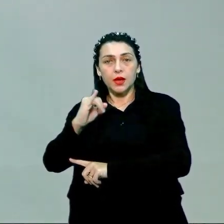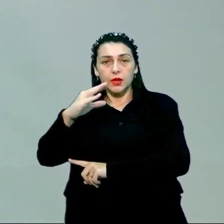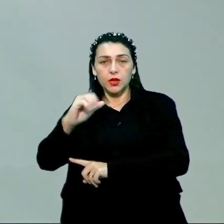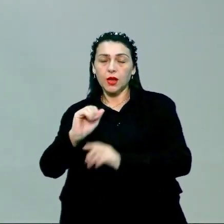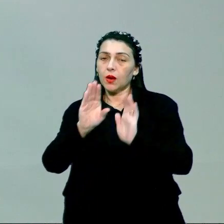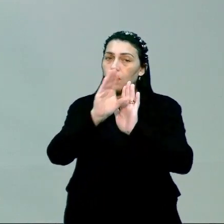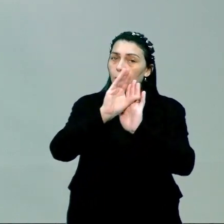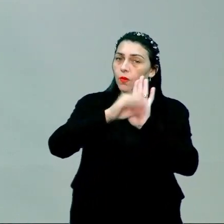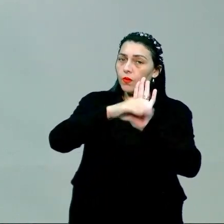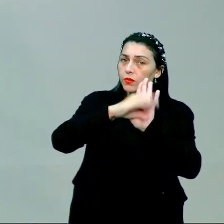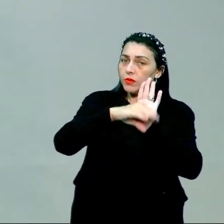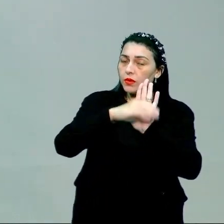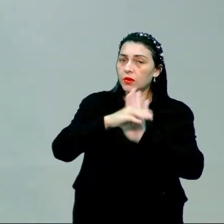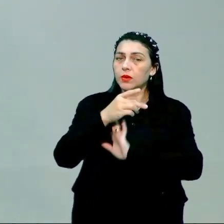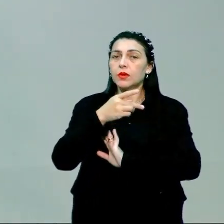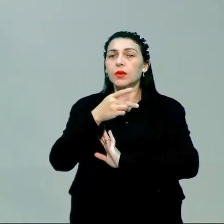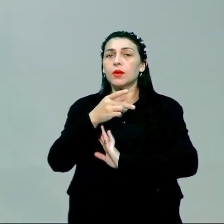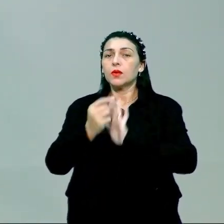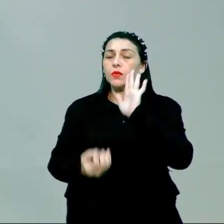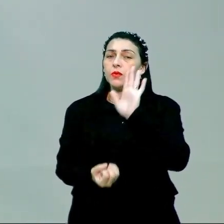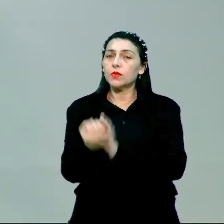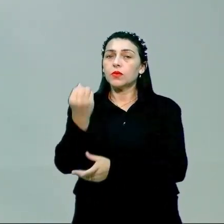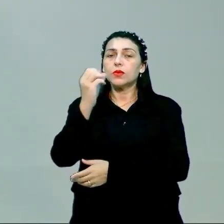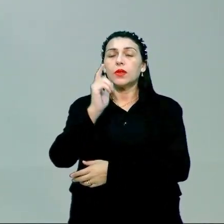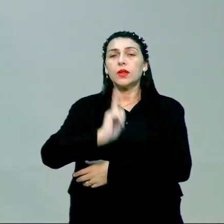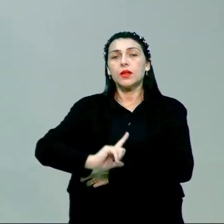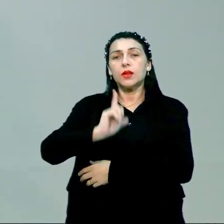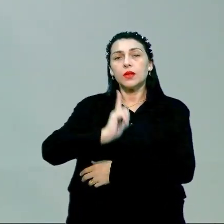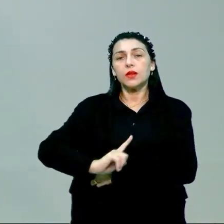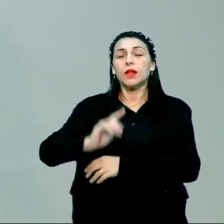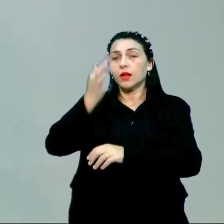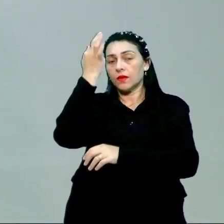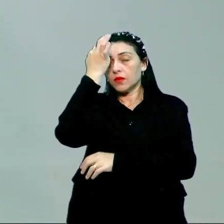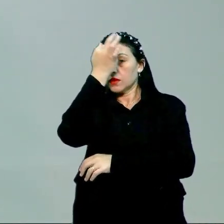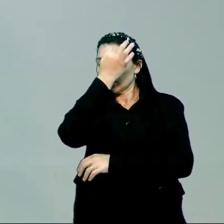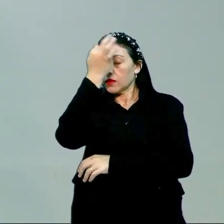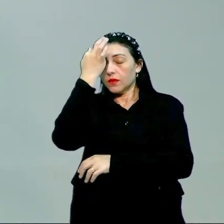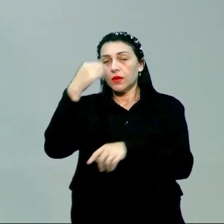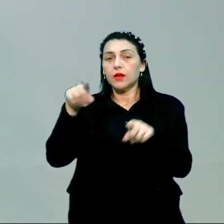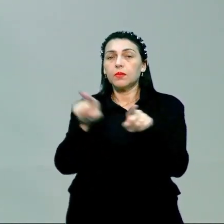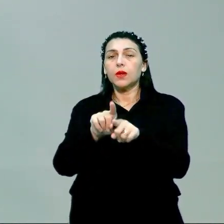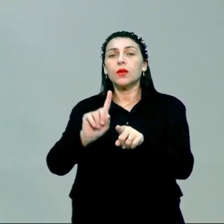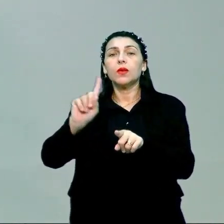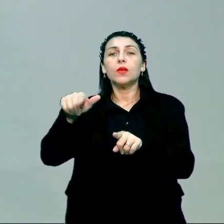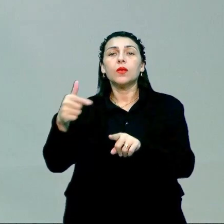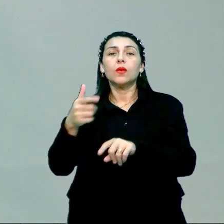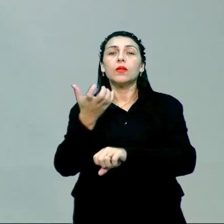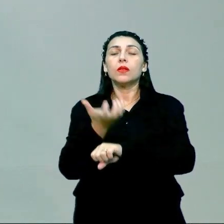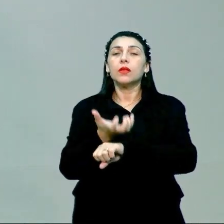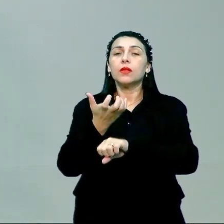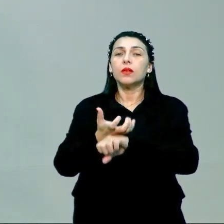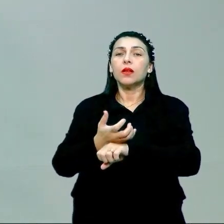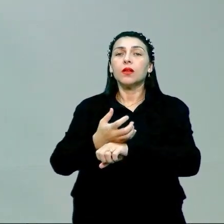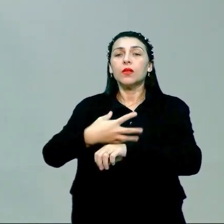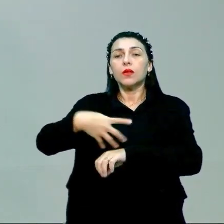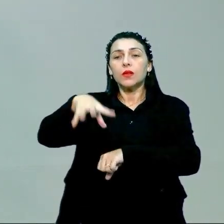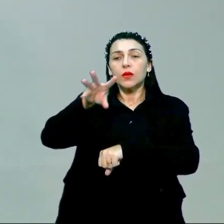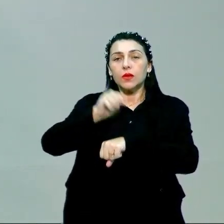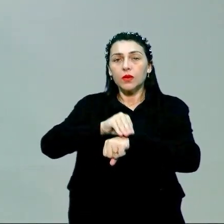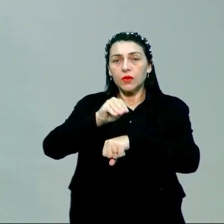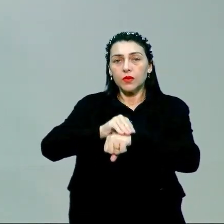conceito que aparece na literatura, vai aparecer na filosofia, em outras áreas do conhecimento, que é o conceito da